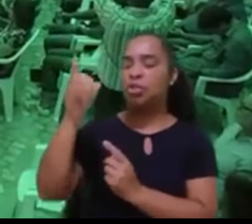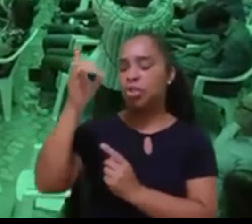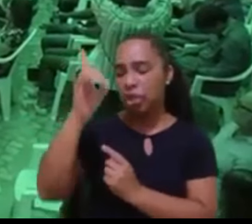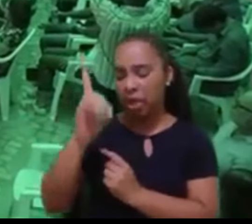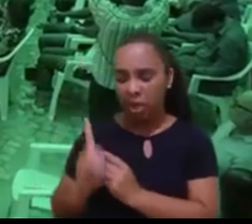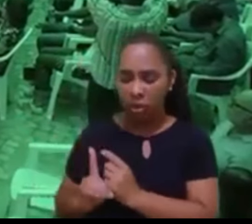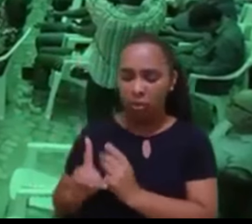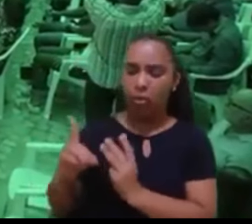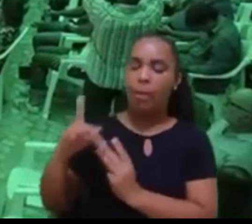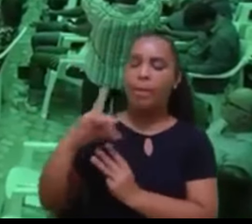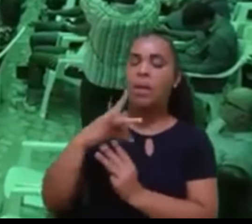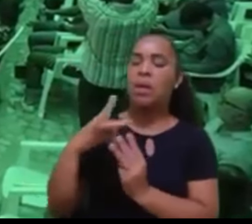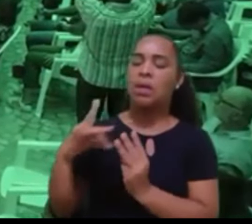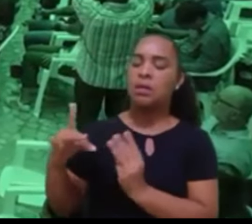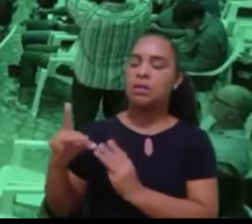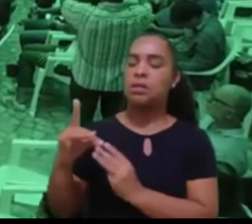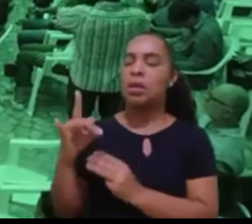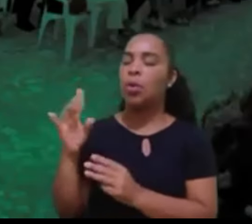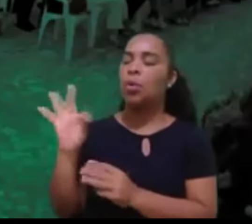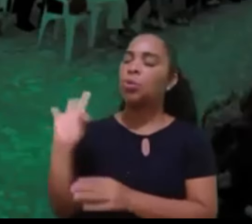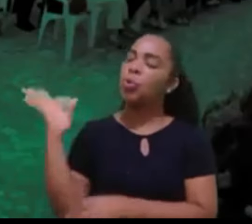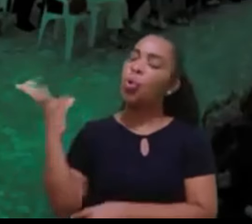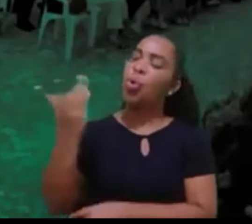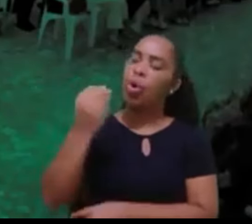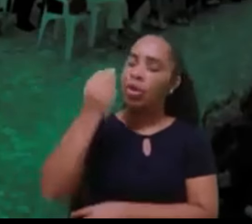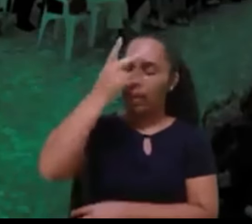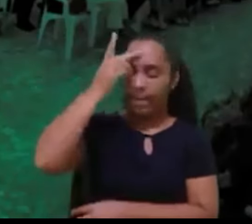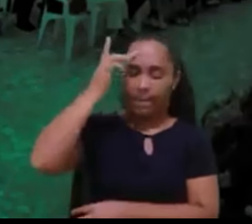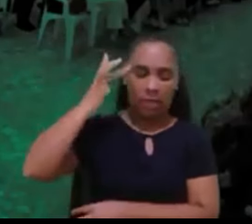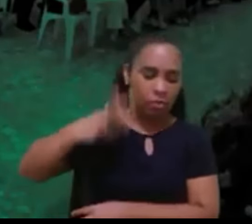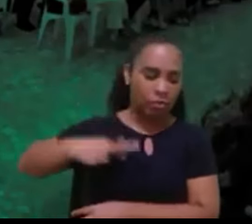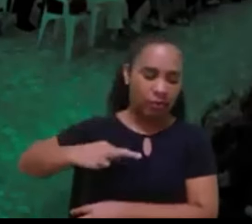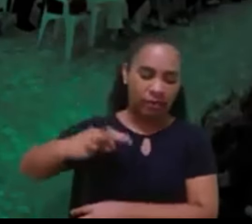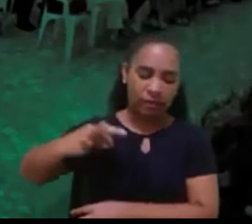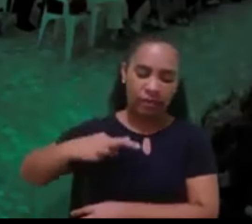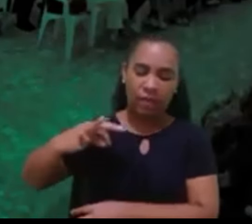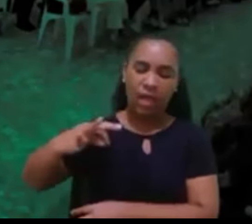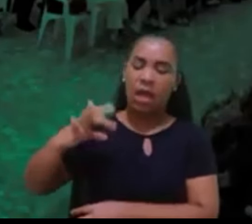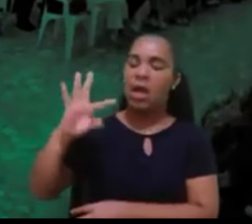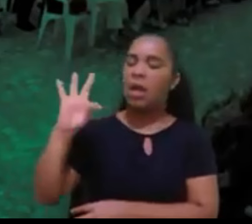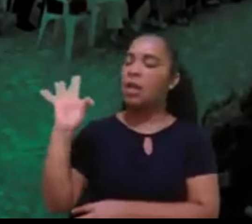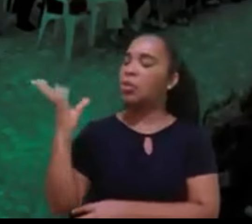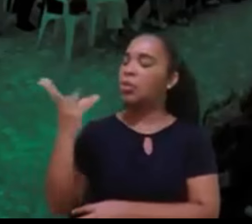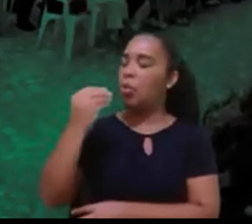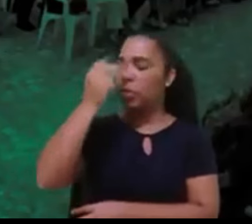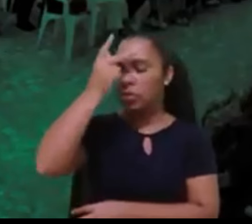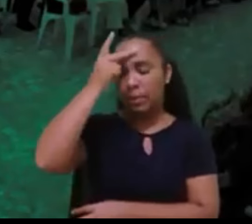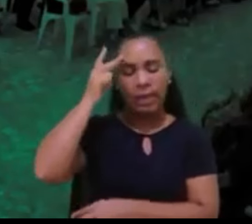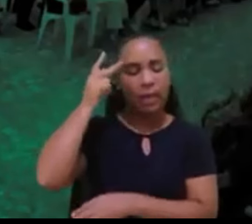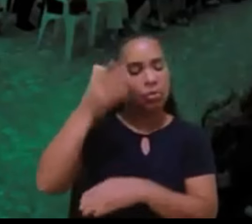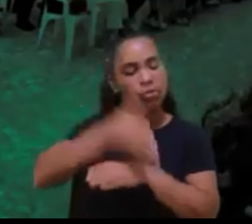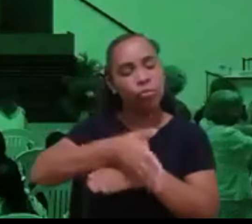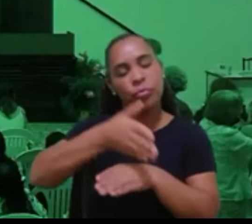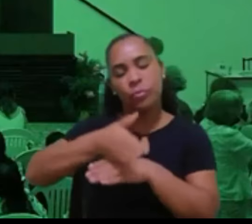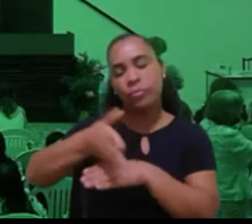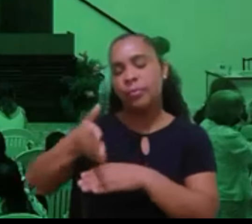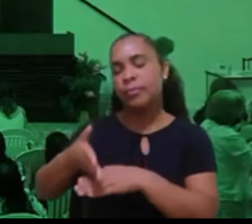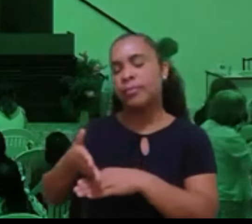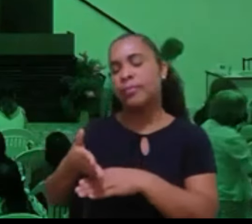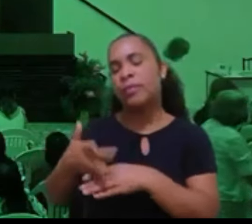frequentadores ou não, por essas almas gentis, caridosas